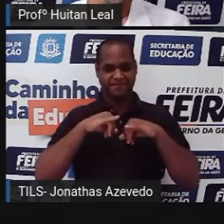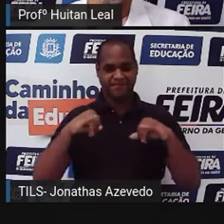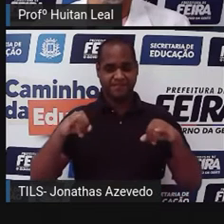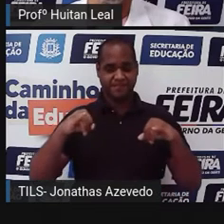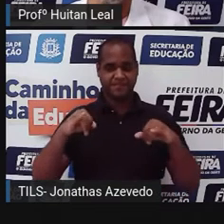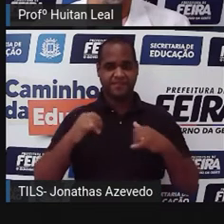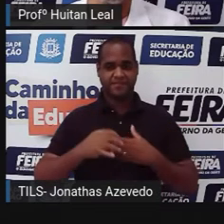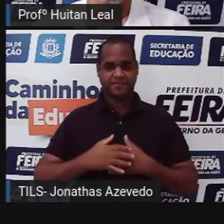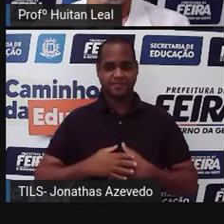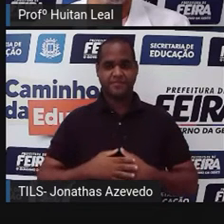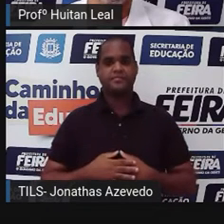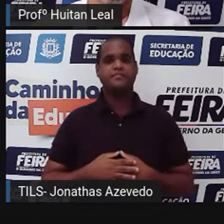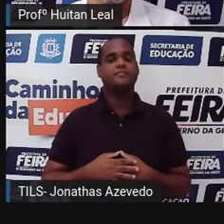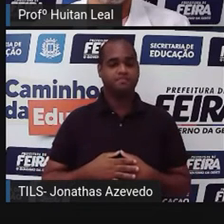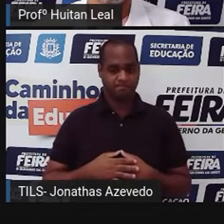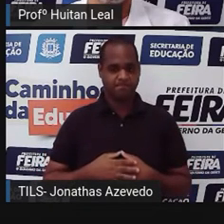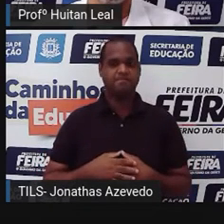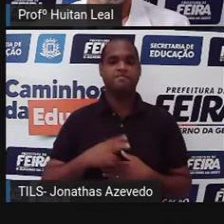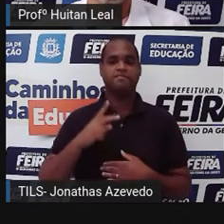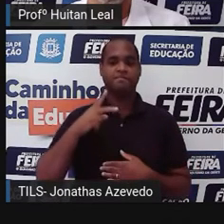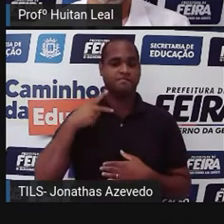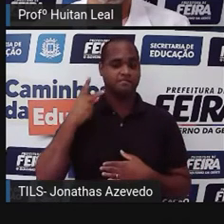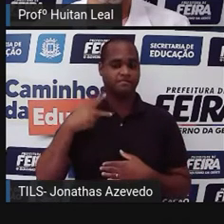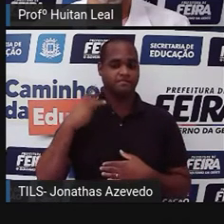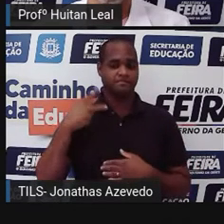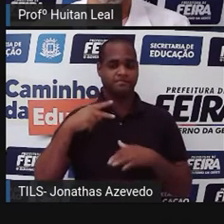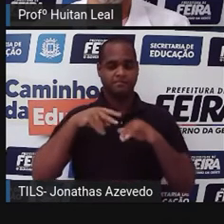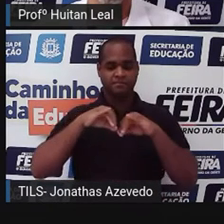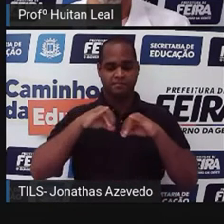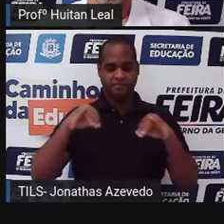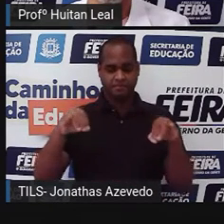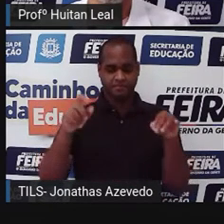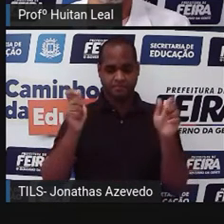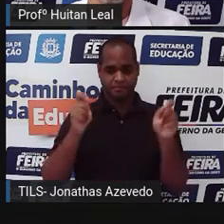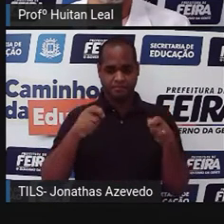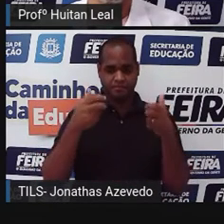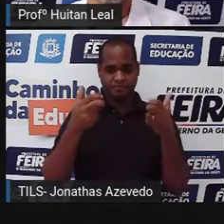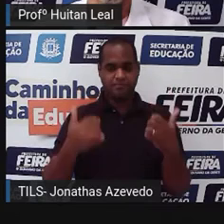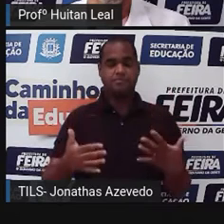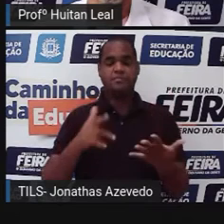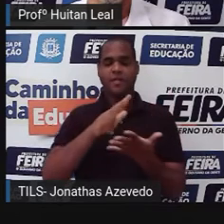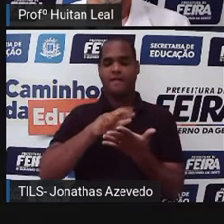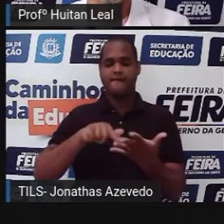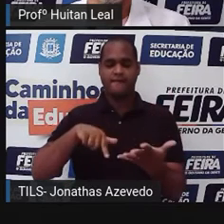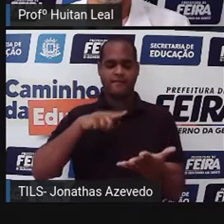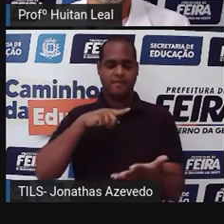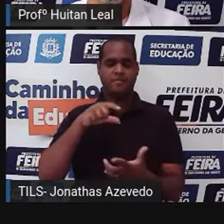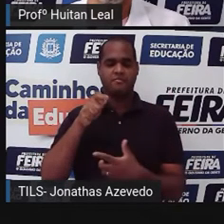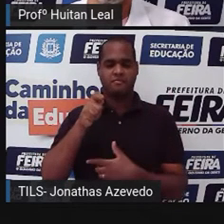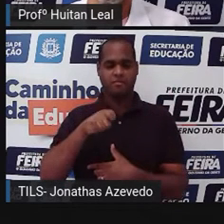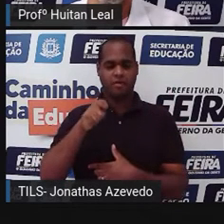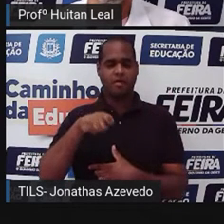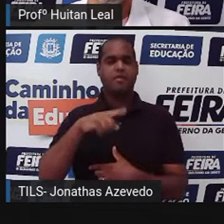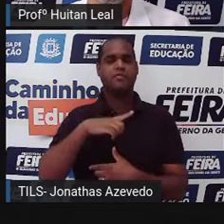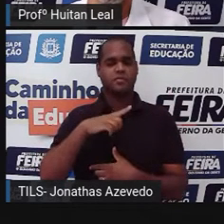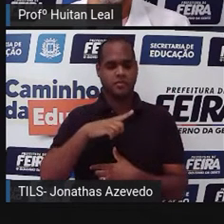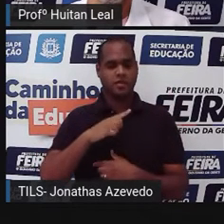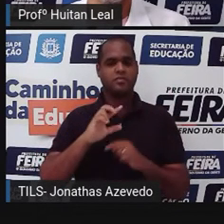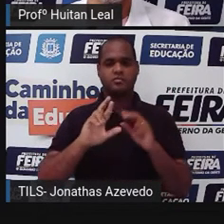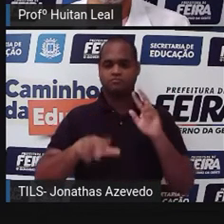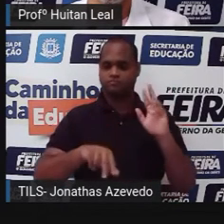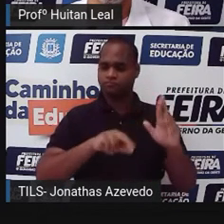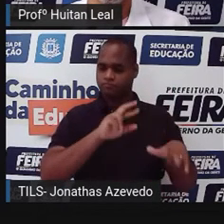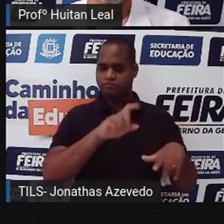Então, a propaganda política, ela pode ser implicitamente, de forma oculta, alvo, ou seja, ou melhor,